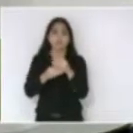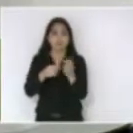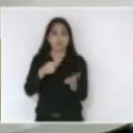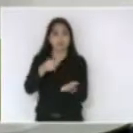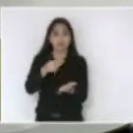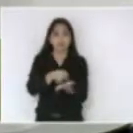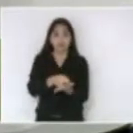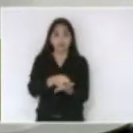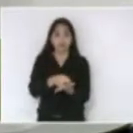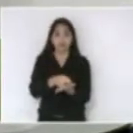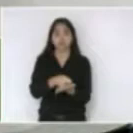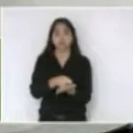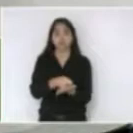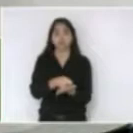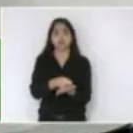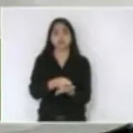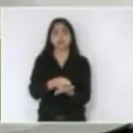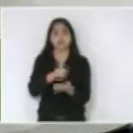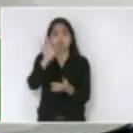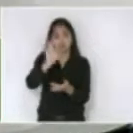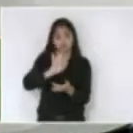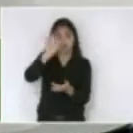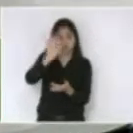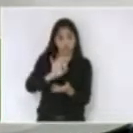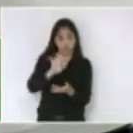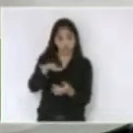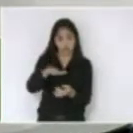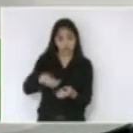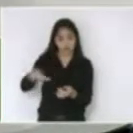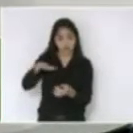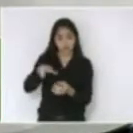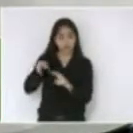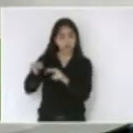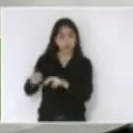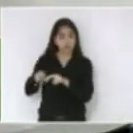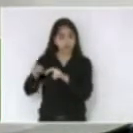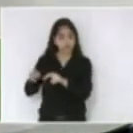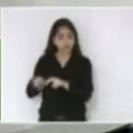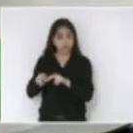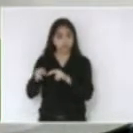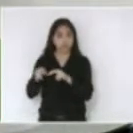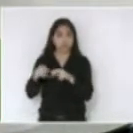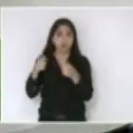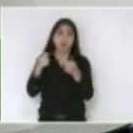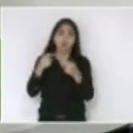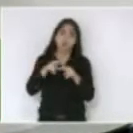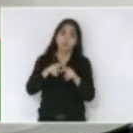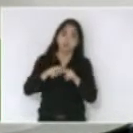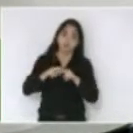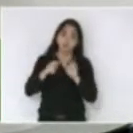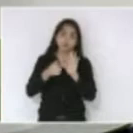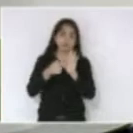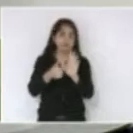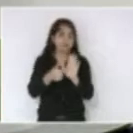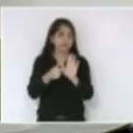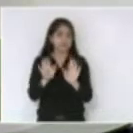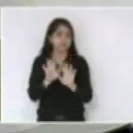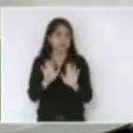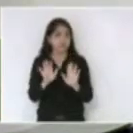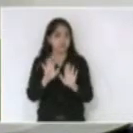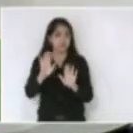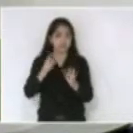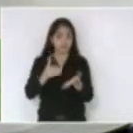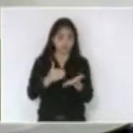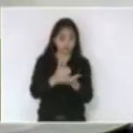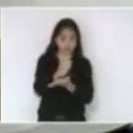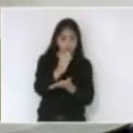impositiva de porcentual mínimo na agricultura por isso nós não apresentamos a emenda aprovamos o projeto